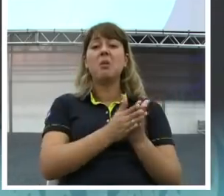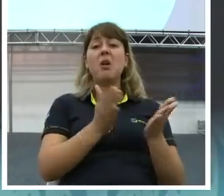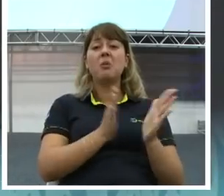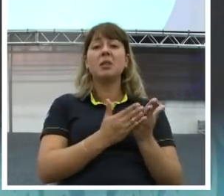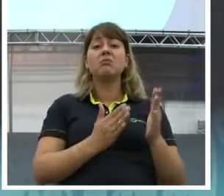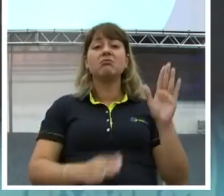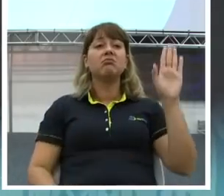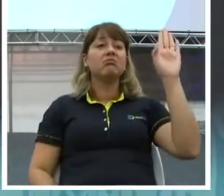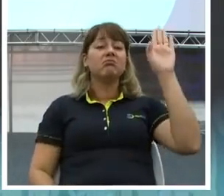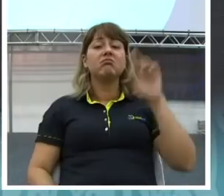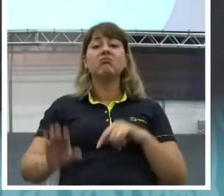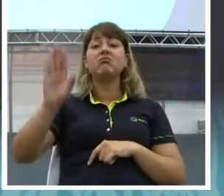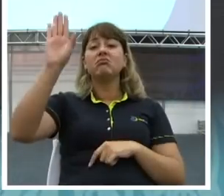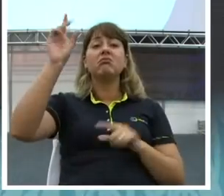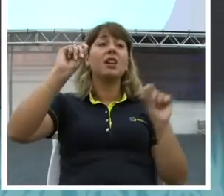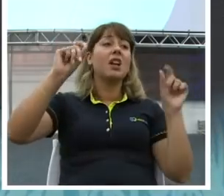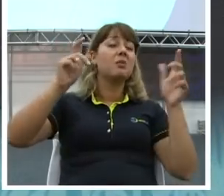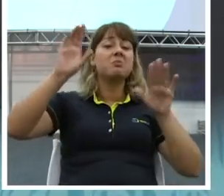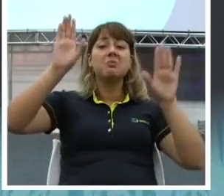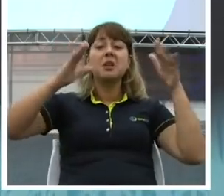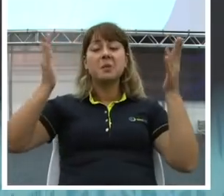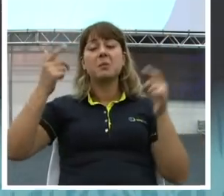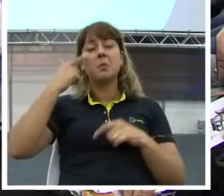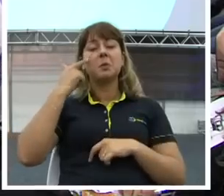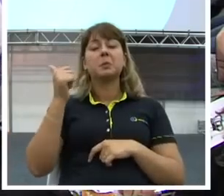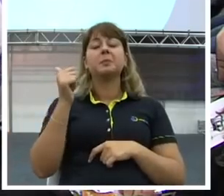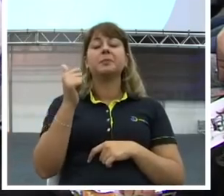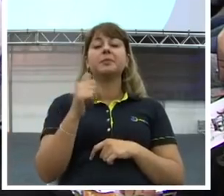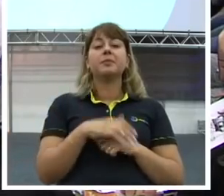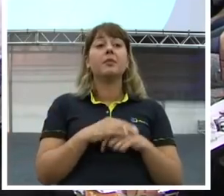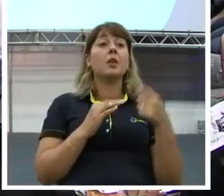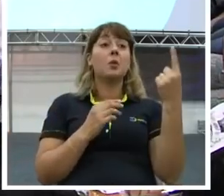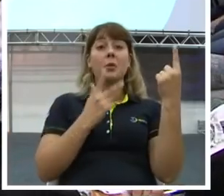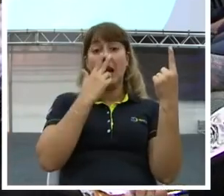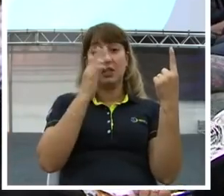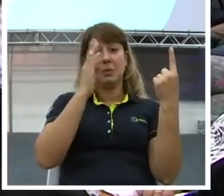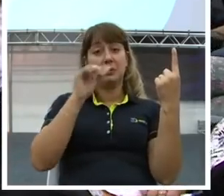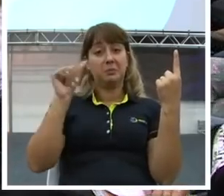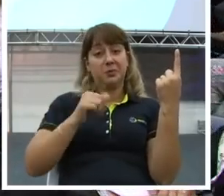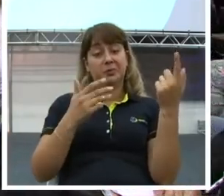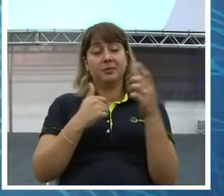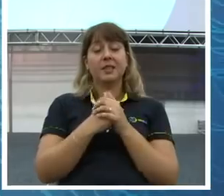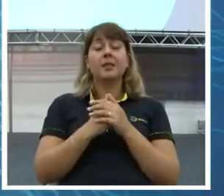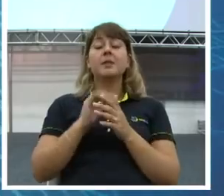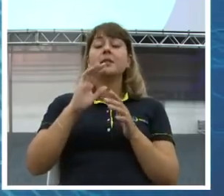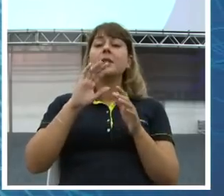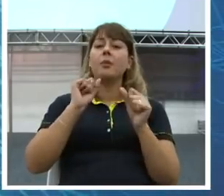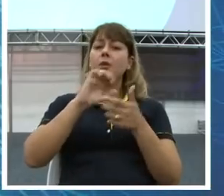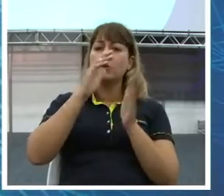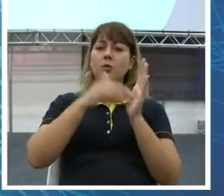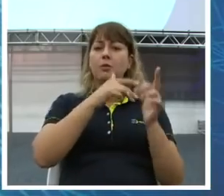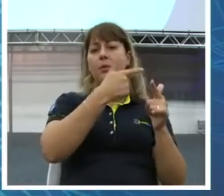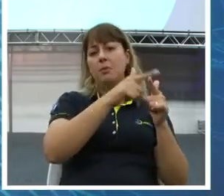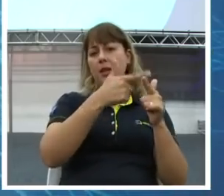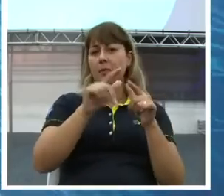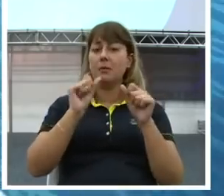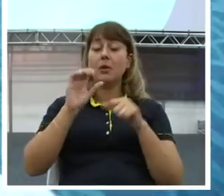Quem acha que o Brasil é pobre? Ninguém acha. Maravilha. Um ali. Bom, a gente pode ter todo tipo de problema.